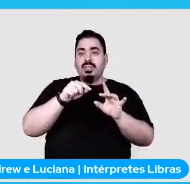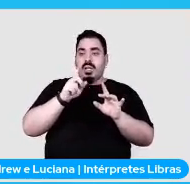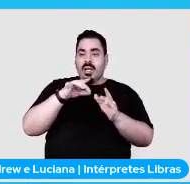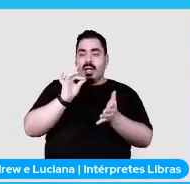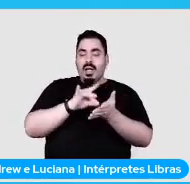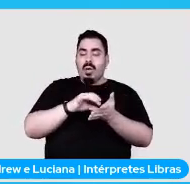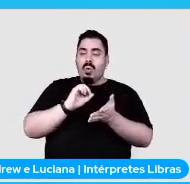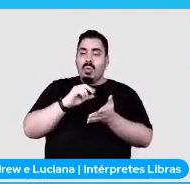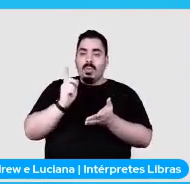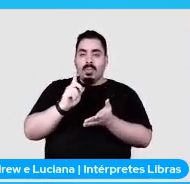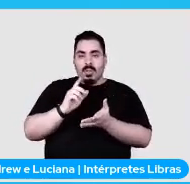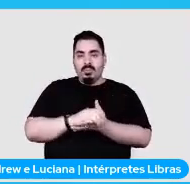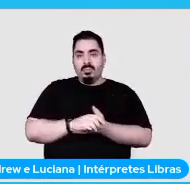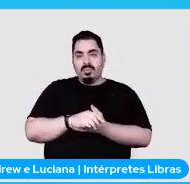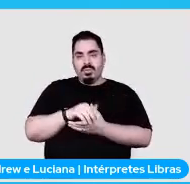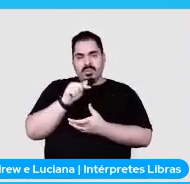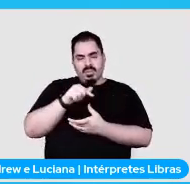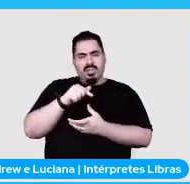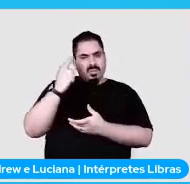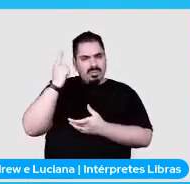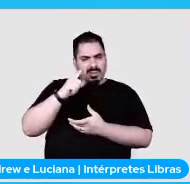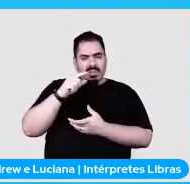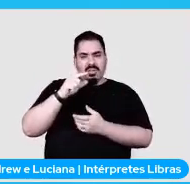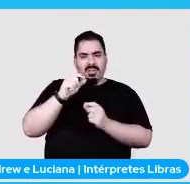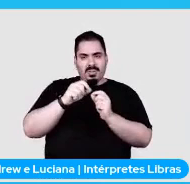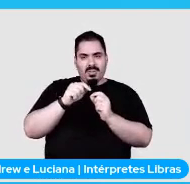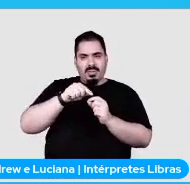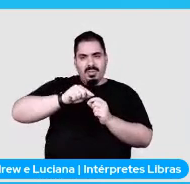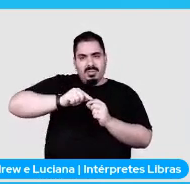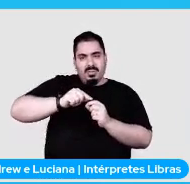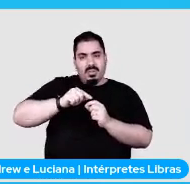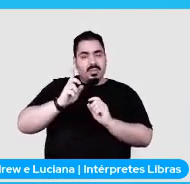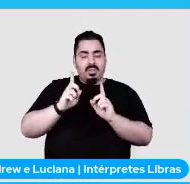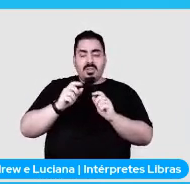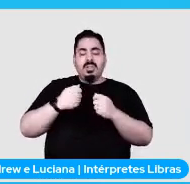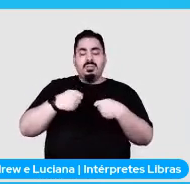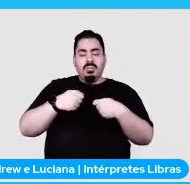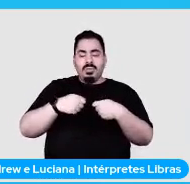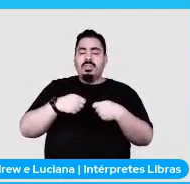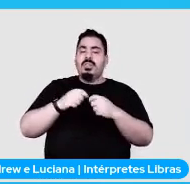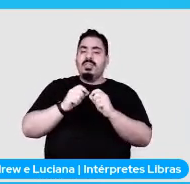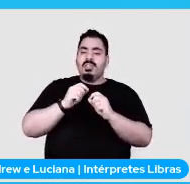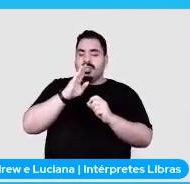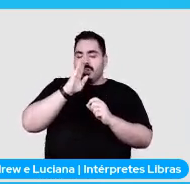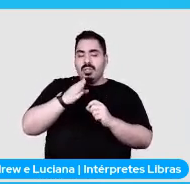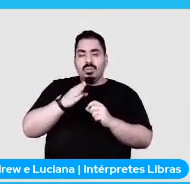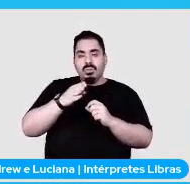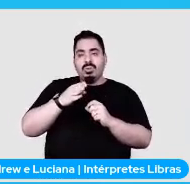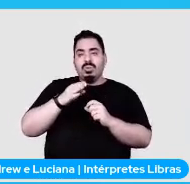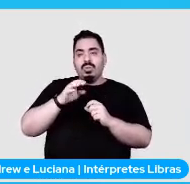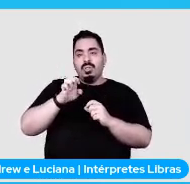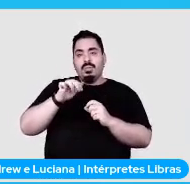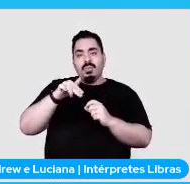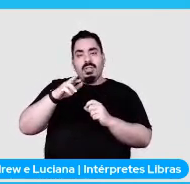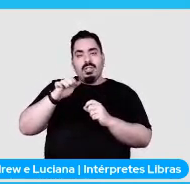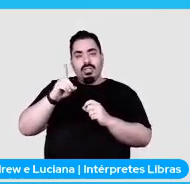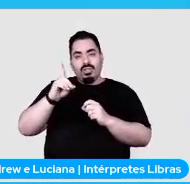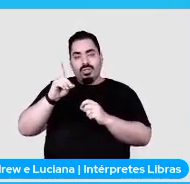Isso é realmente necessário fazer? Não, não é. Eu podia definir direto no init isso aqui, mas a ideia que eu queria trazer era de exemplificar